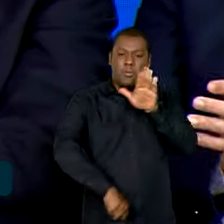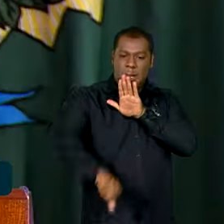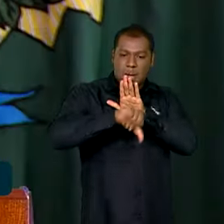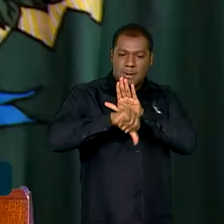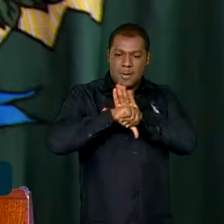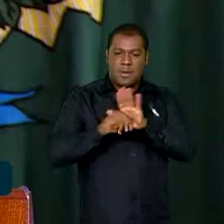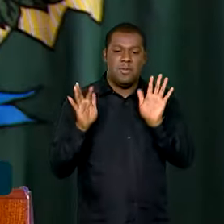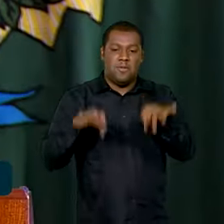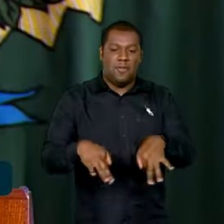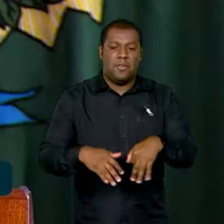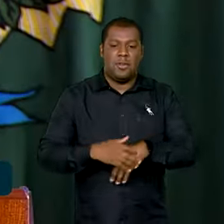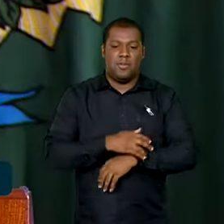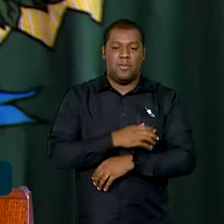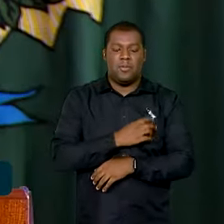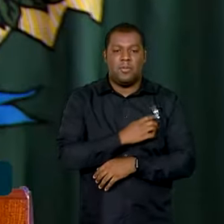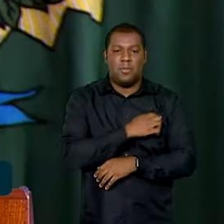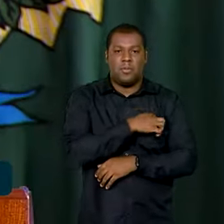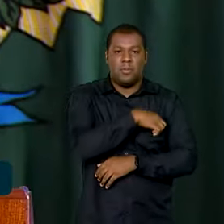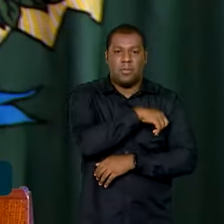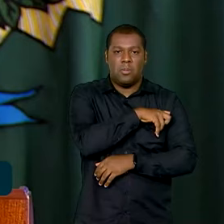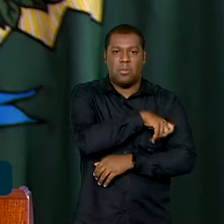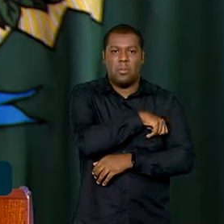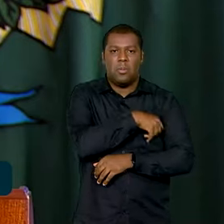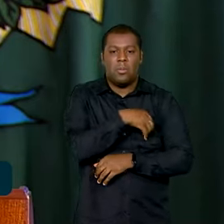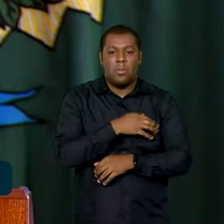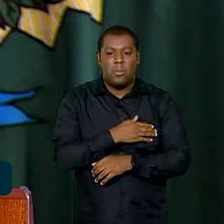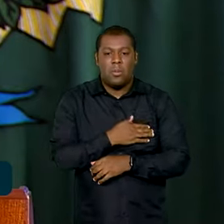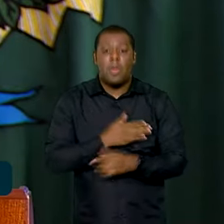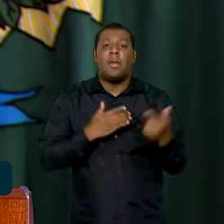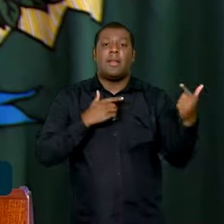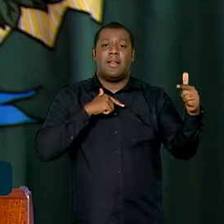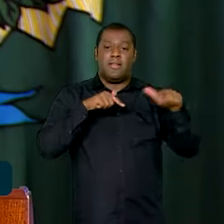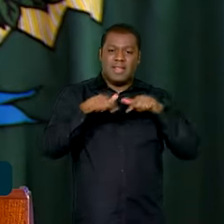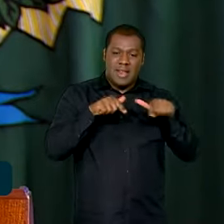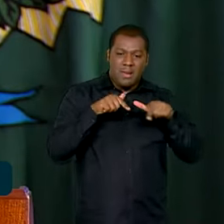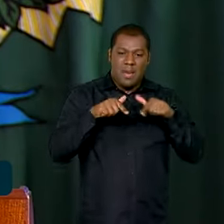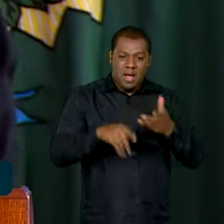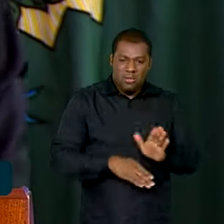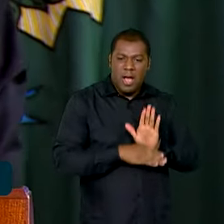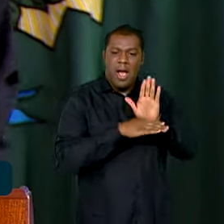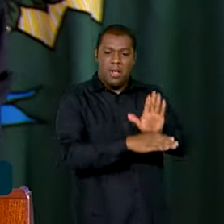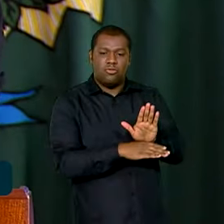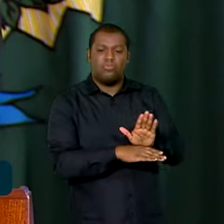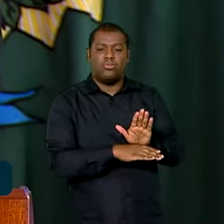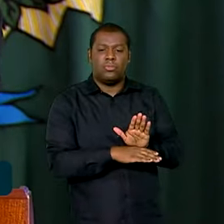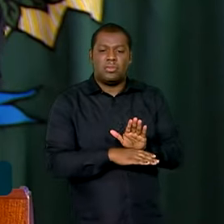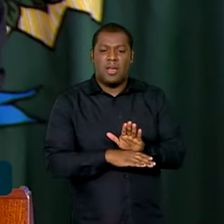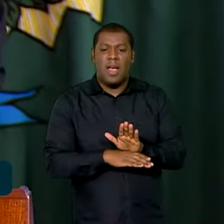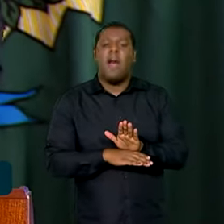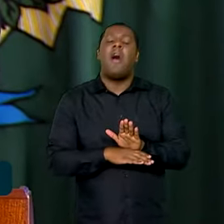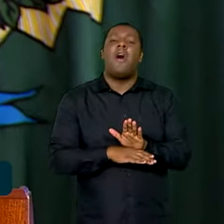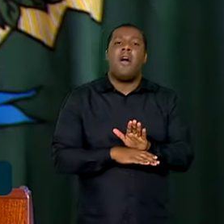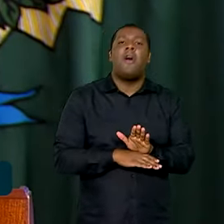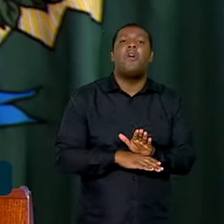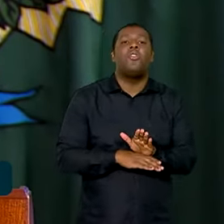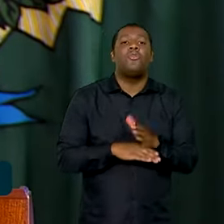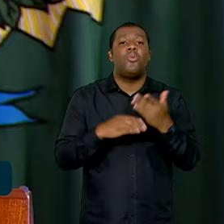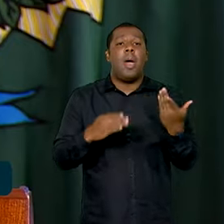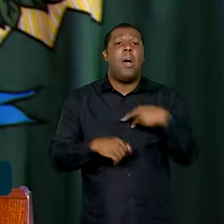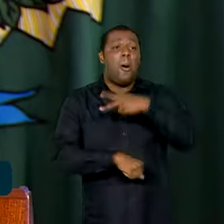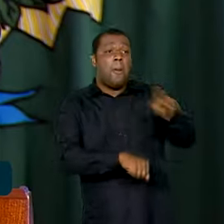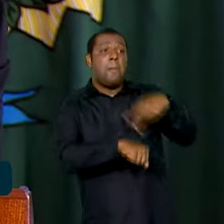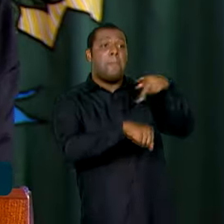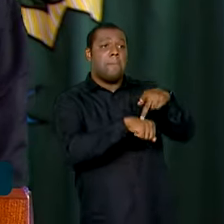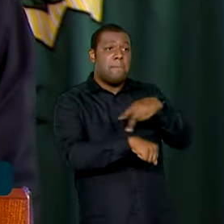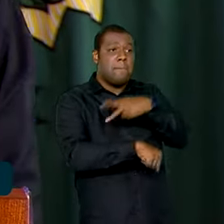tarefa. Lewandowski, não apenas o teu trabalho de ajudar a combater aqui, mas o trabalho de construir com outros países